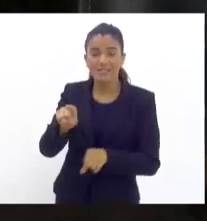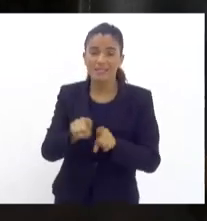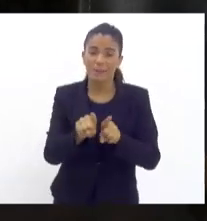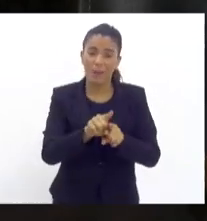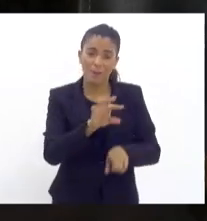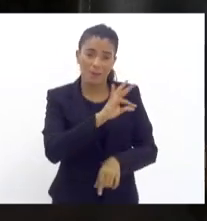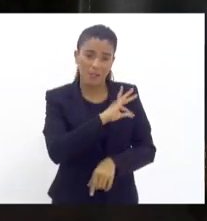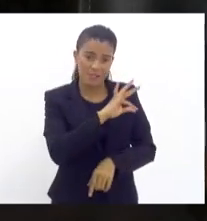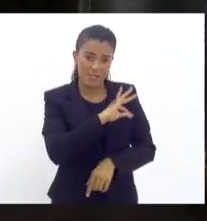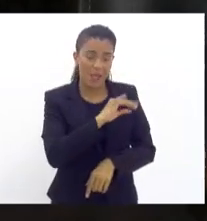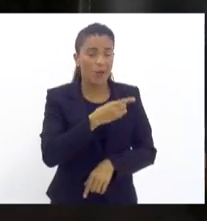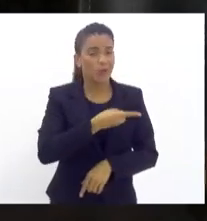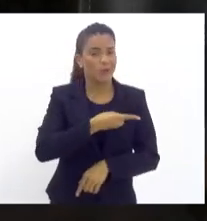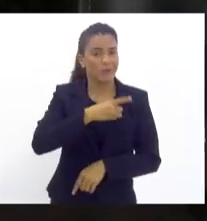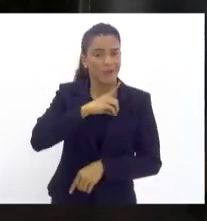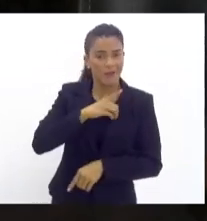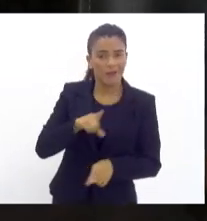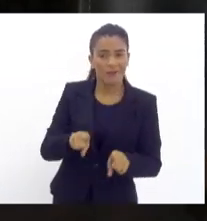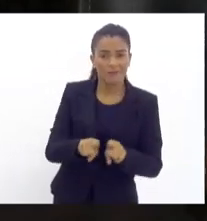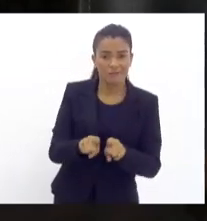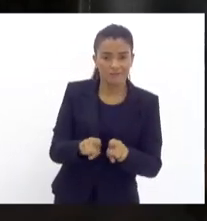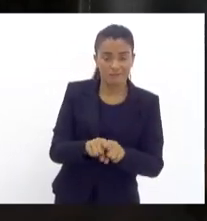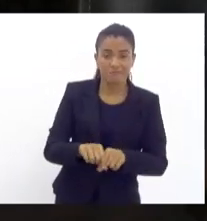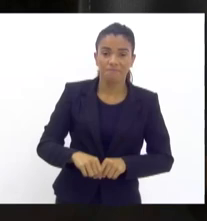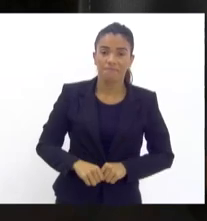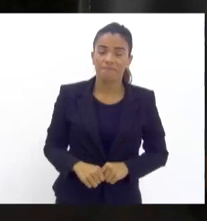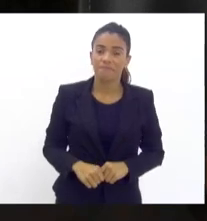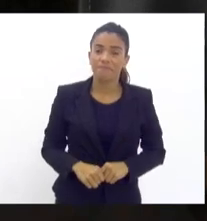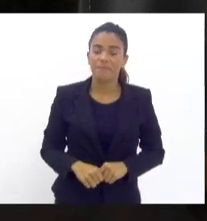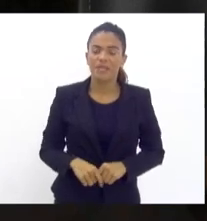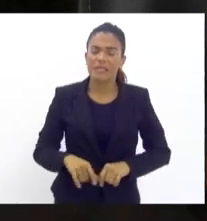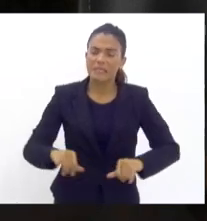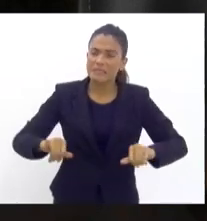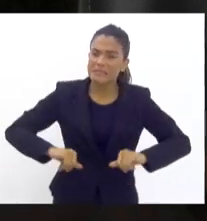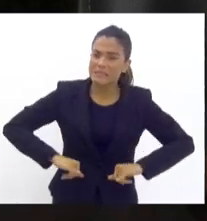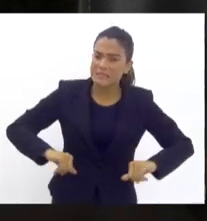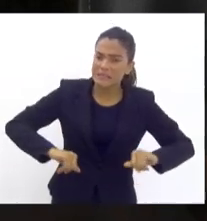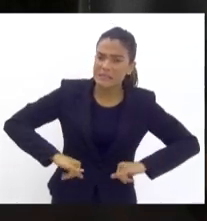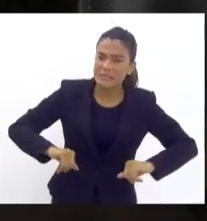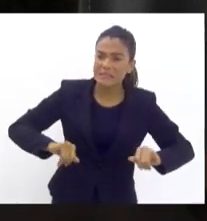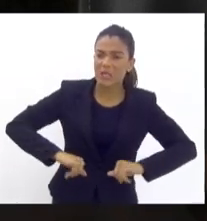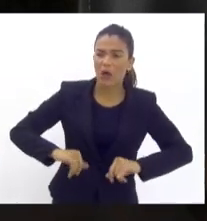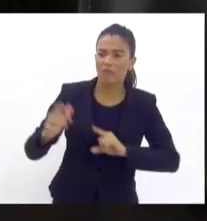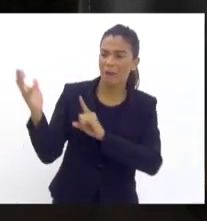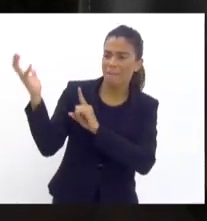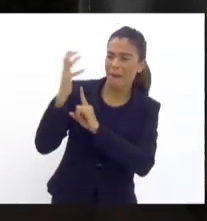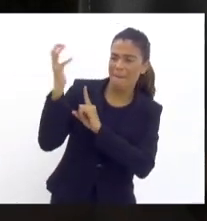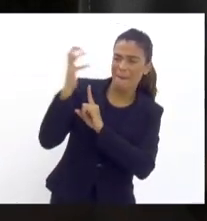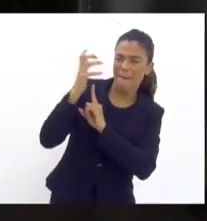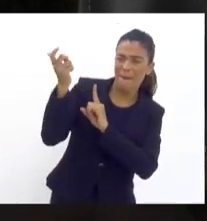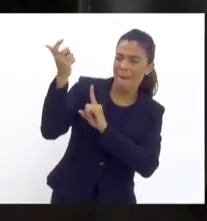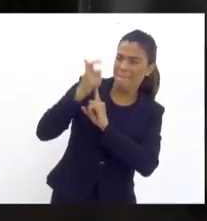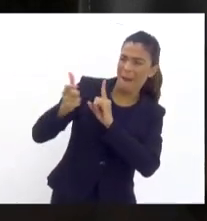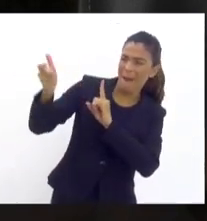são os nossos delegados que sofrem com todo tipo de ataque,